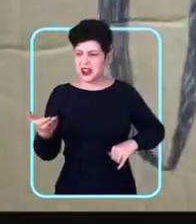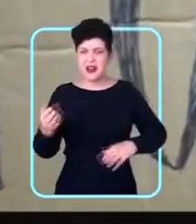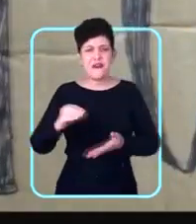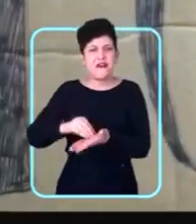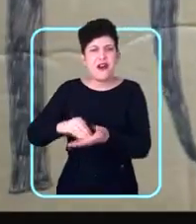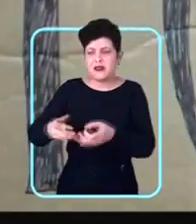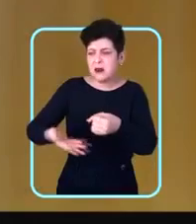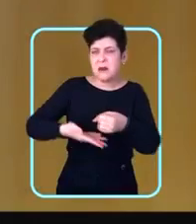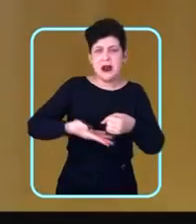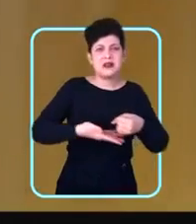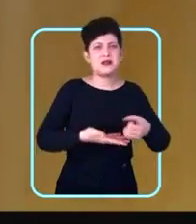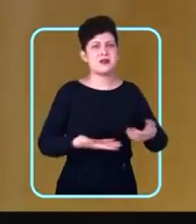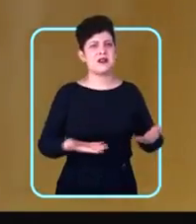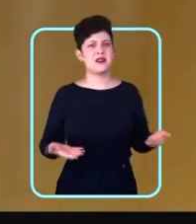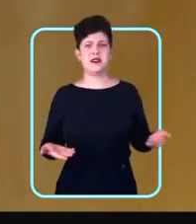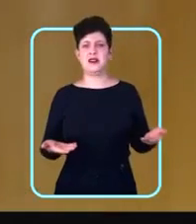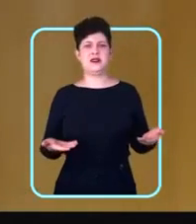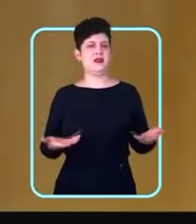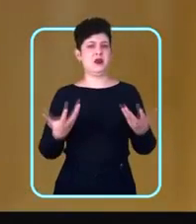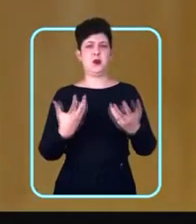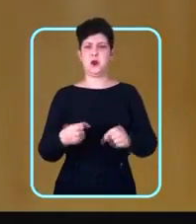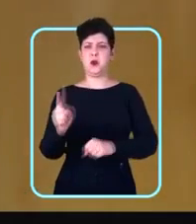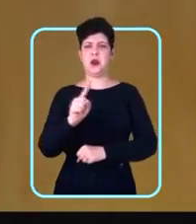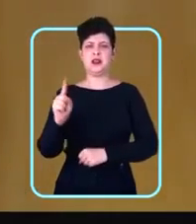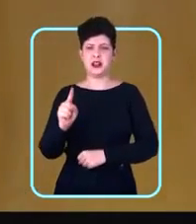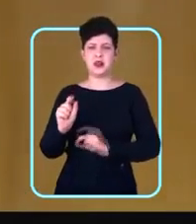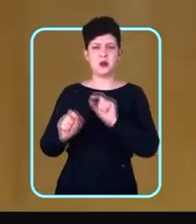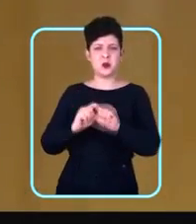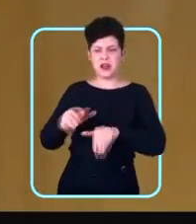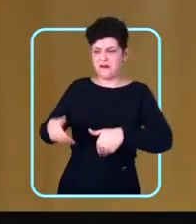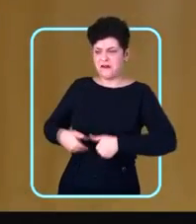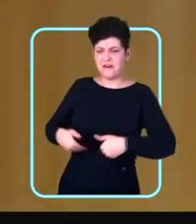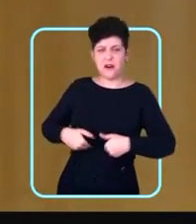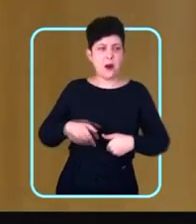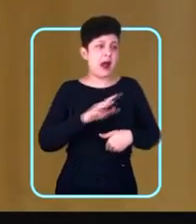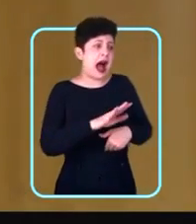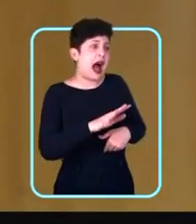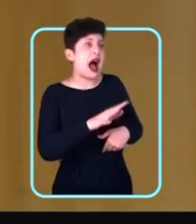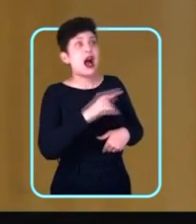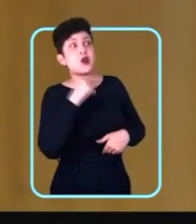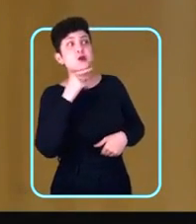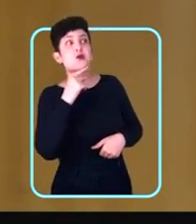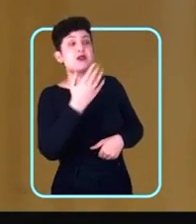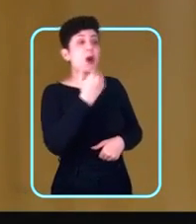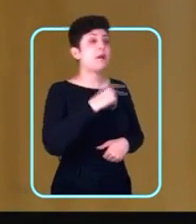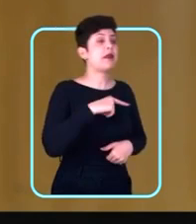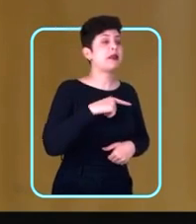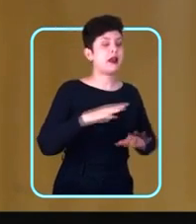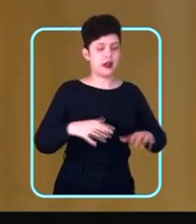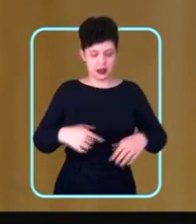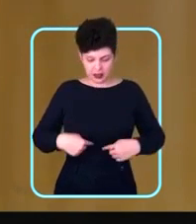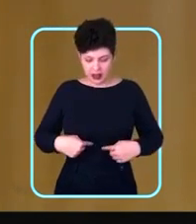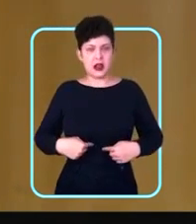básicas. Eu não admito chamar fome de insegurança alimentar. Quando a barriga da gente ronca,